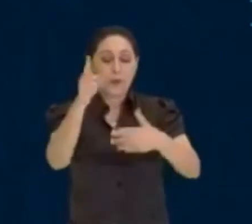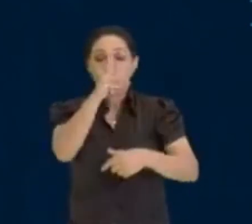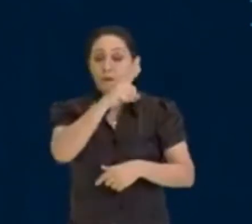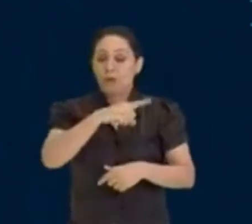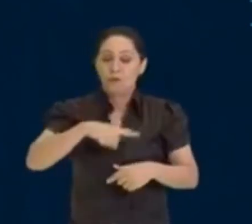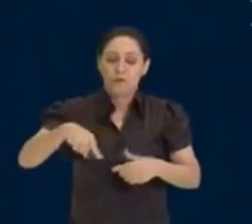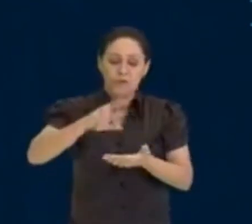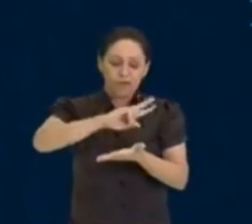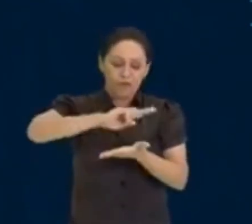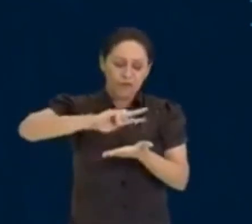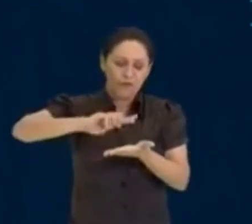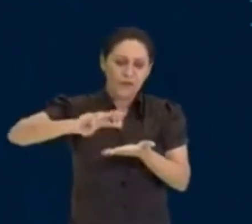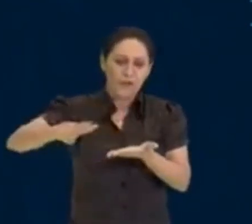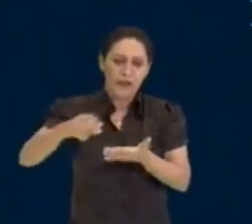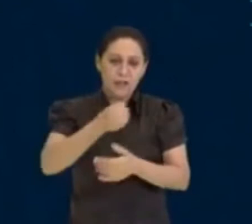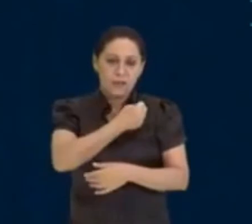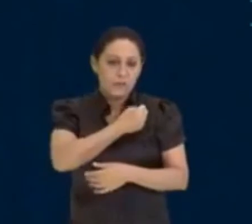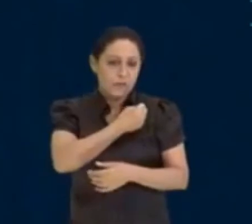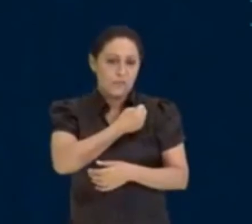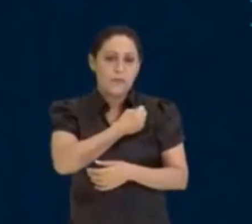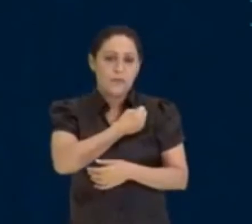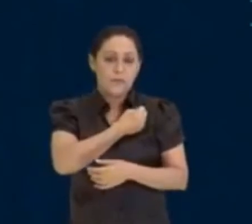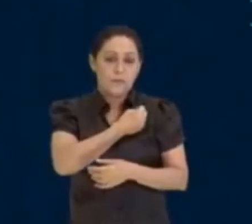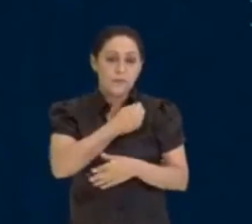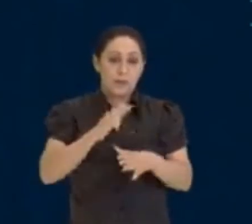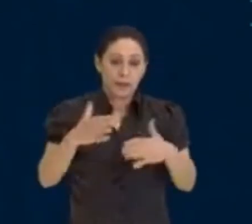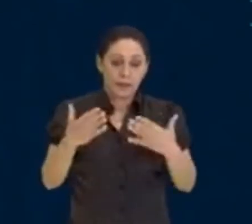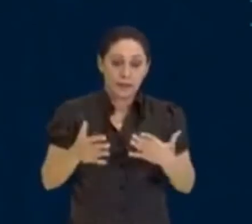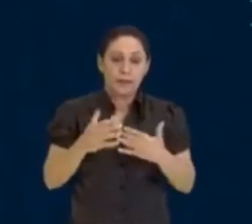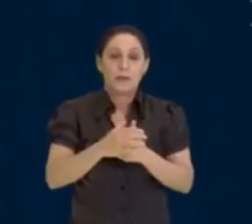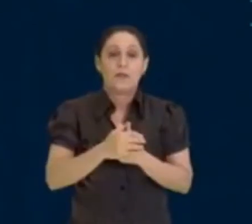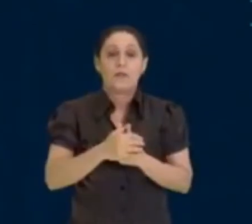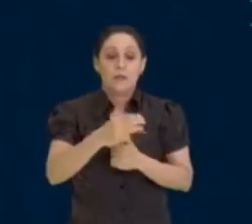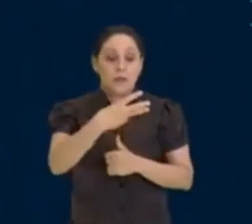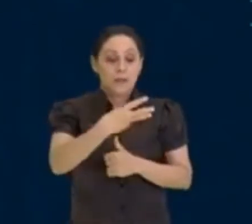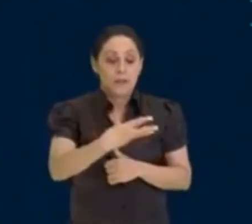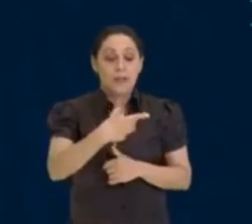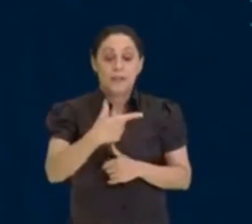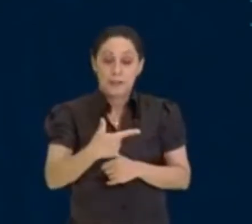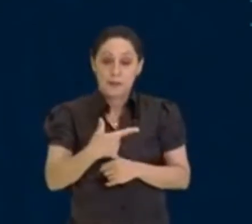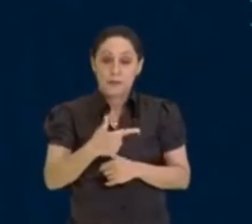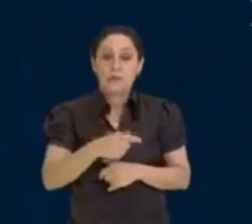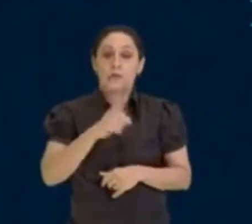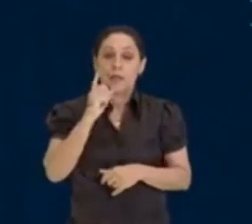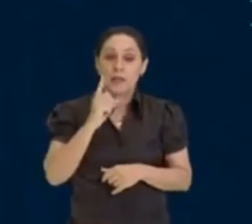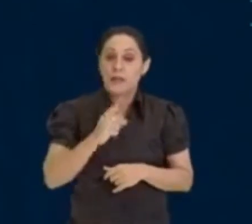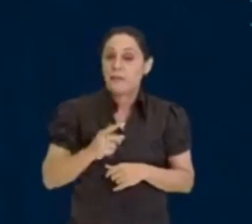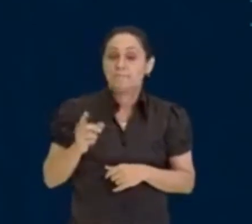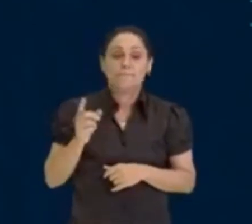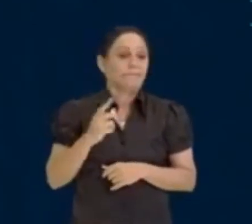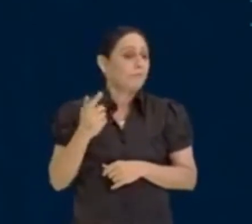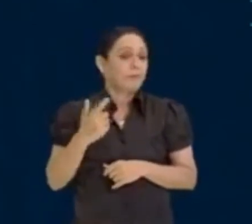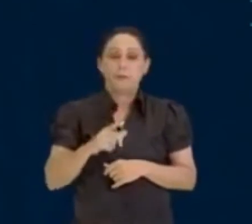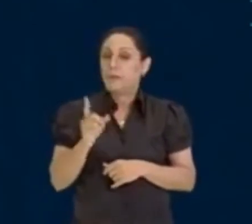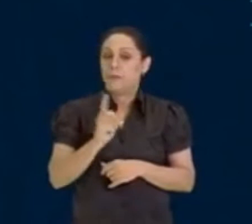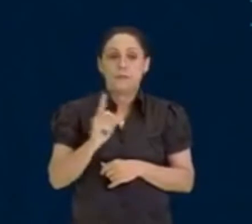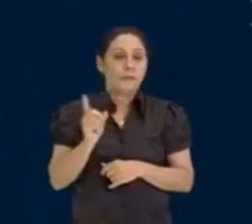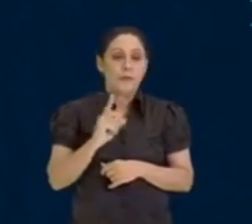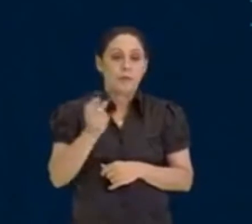olha, eu não tenho apenas um e o próprio número. Então, nesse caso, 32, ele não é um número primo.